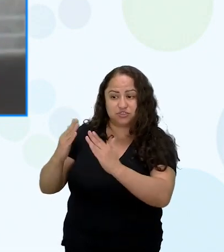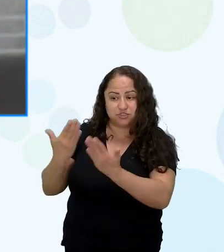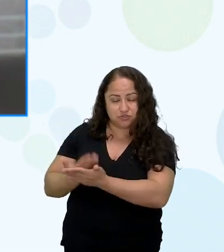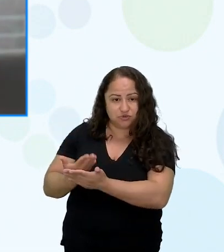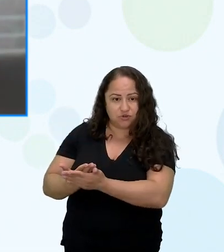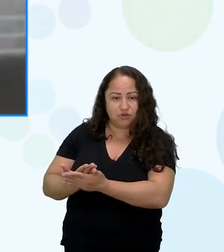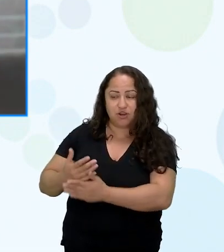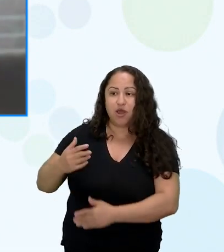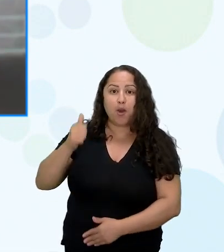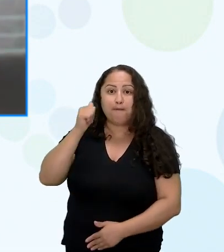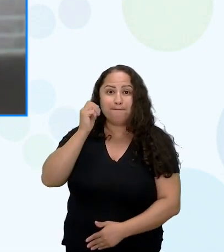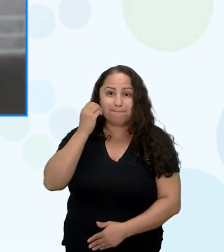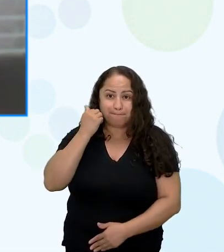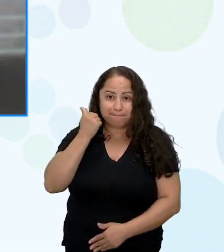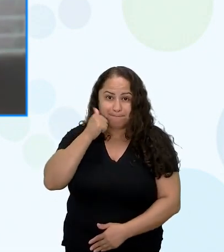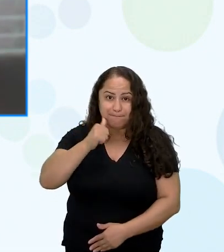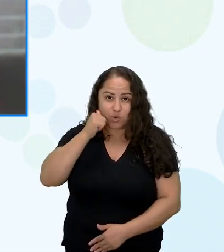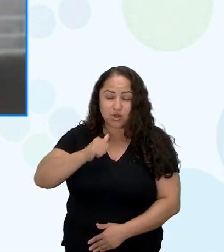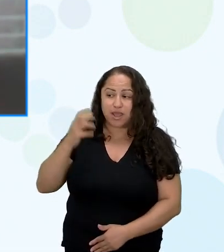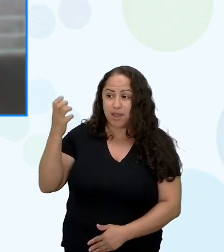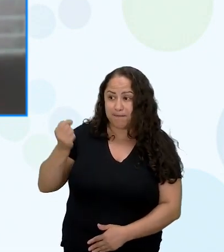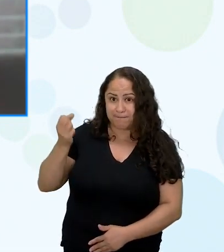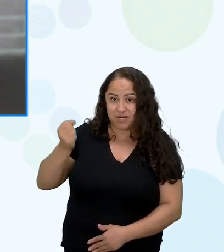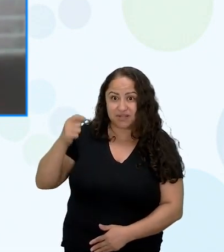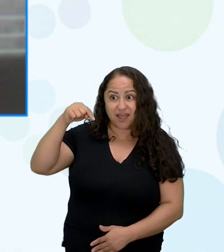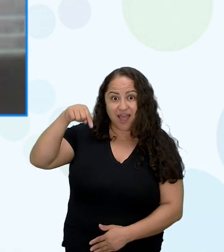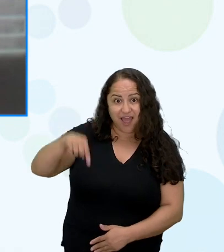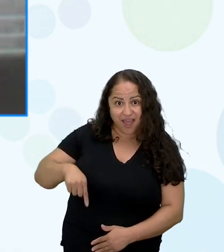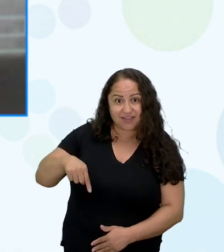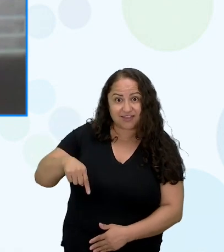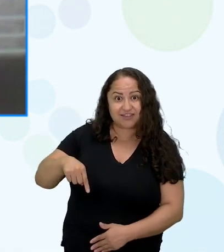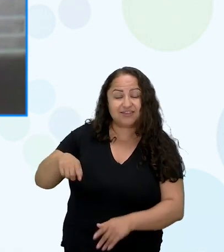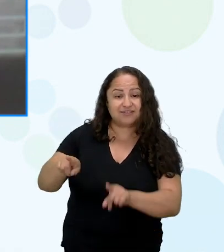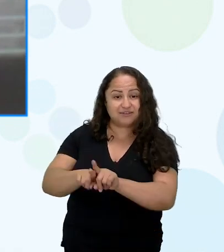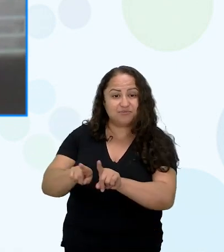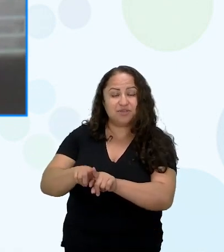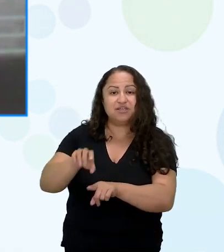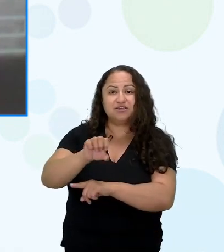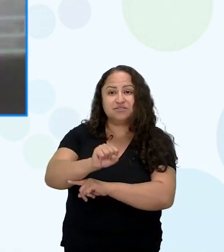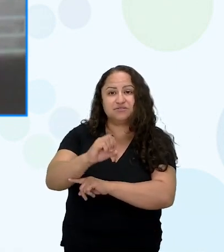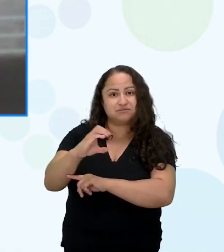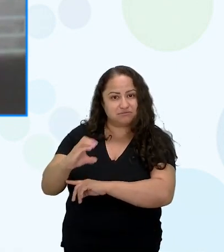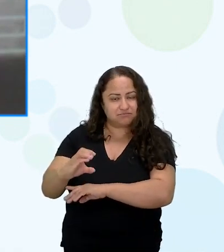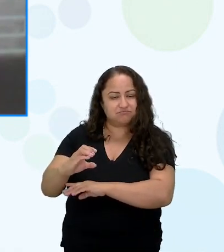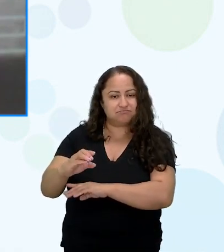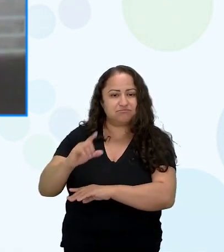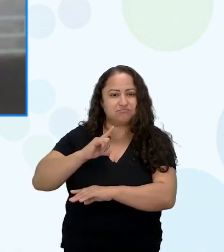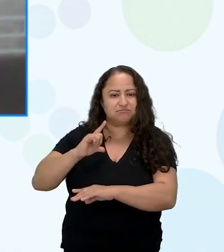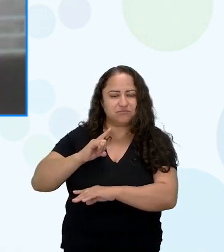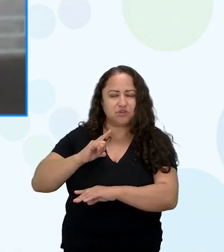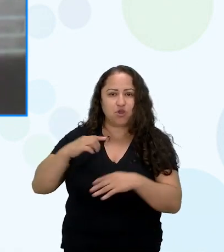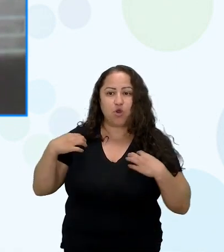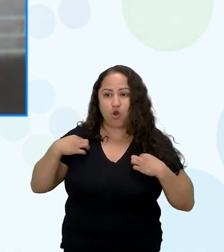,78m, sou da cidade de São Carlos, da diretoria de São Carlos, estou vestindo uma blusa preta e